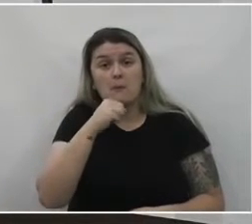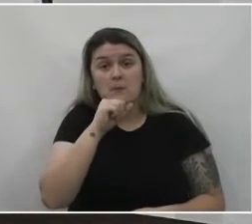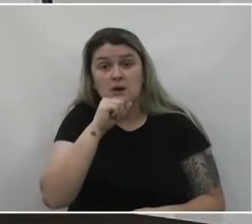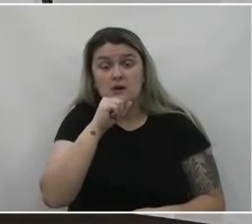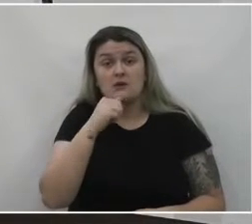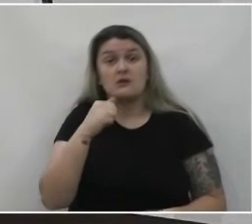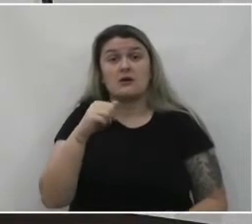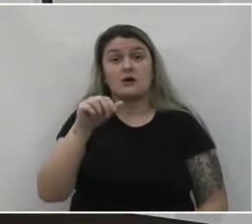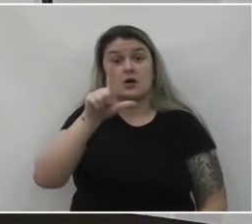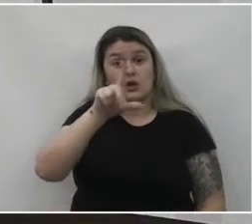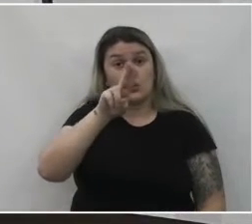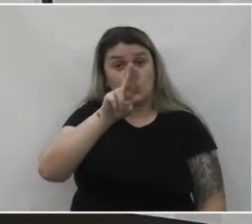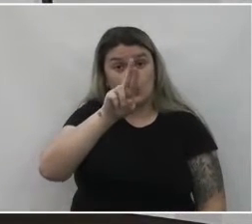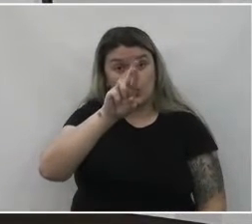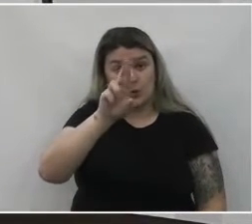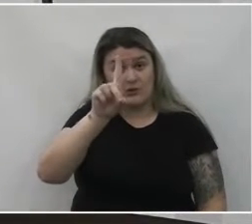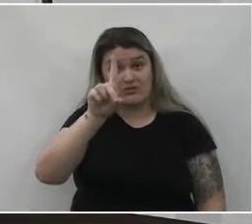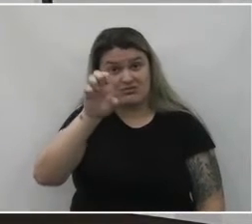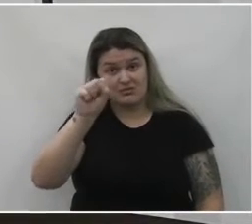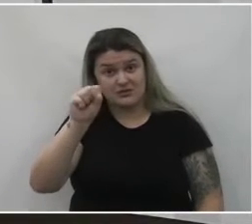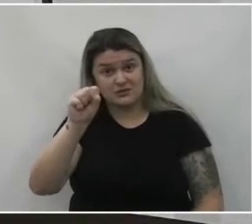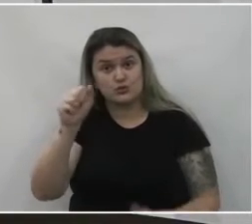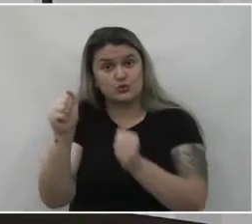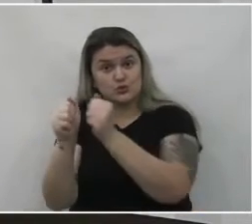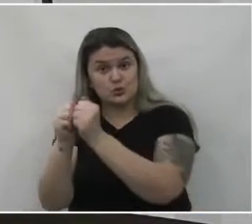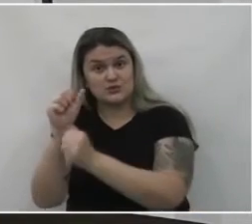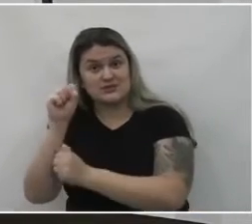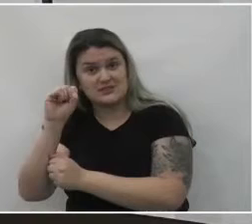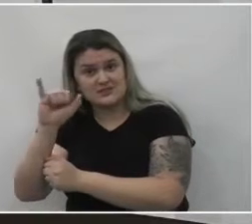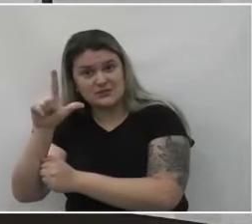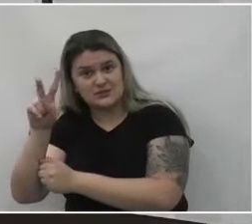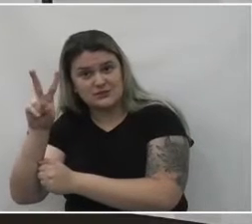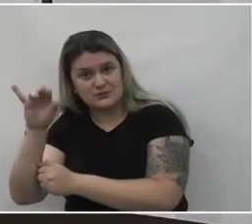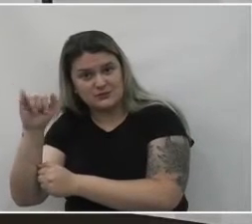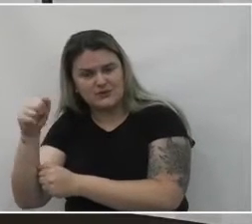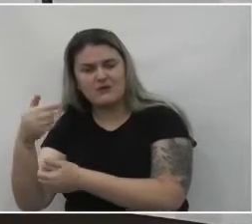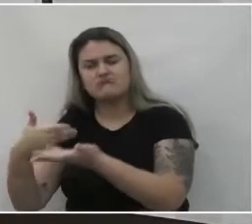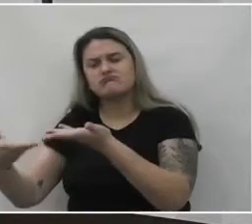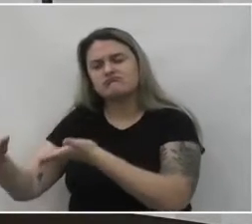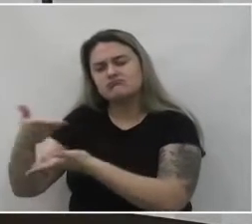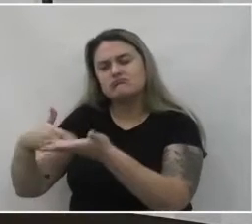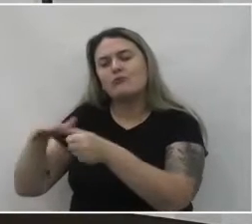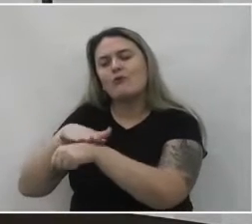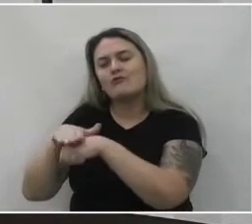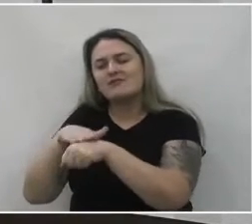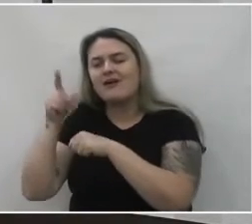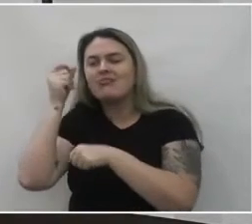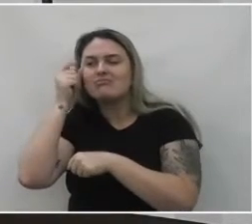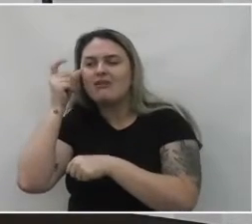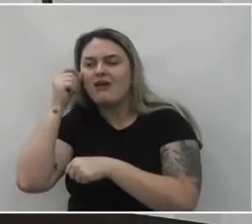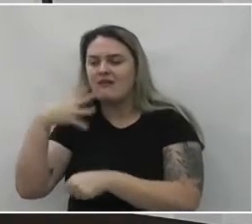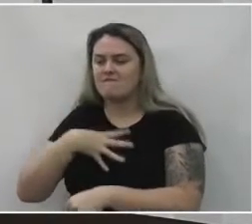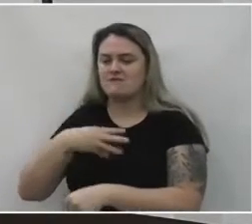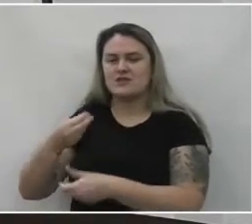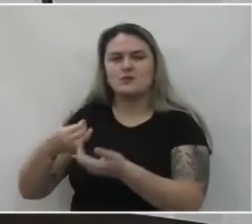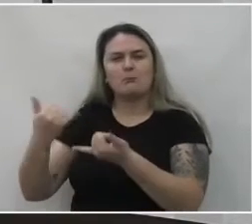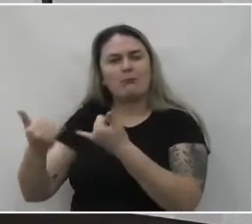Silvia, resolveram se encontrar para conversarem, trocarem ideias e seus filhos brincarem.